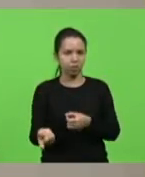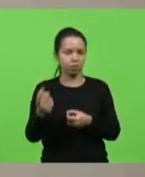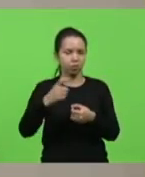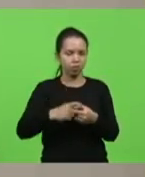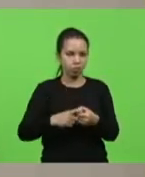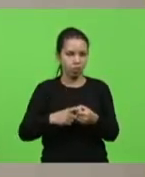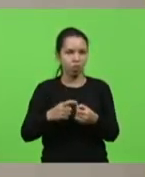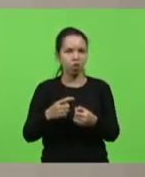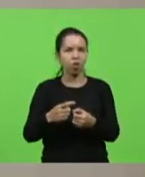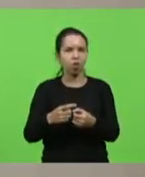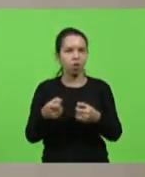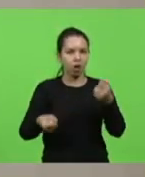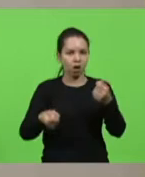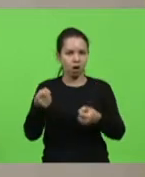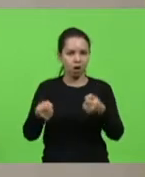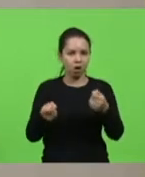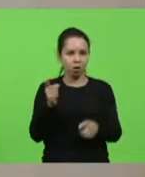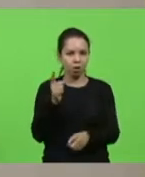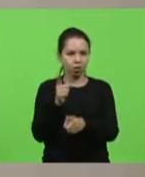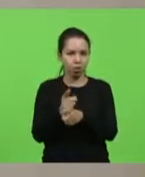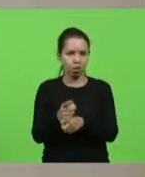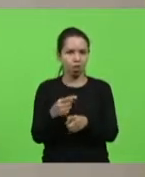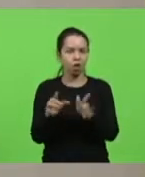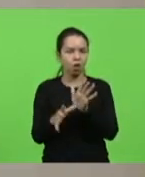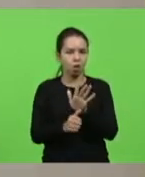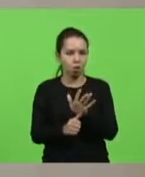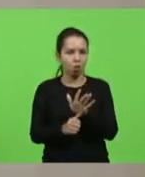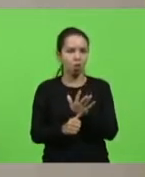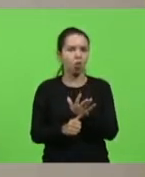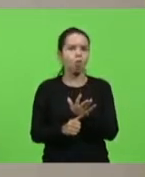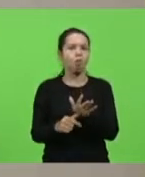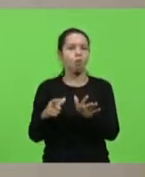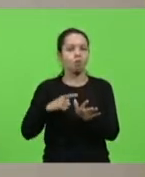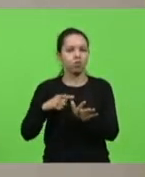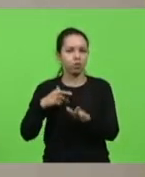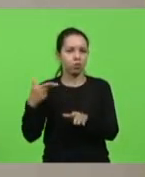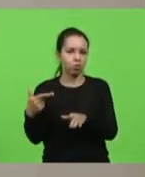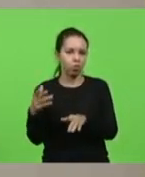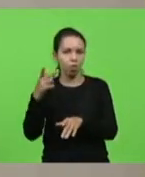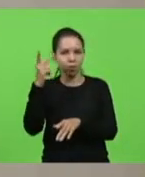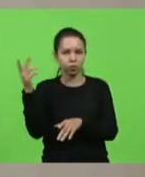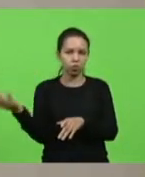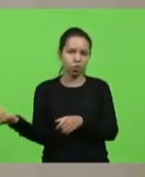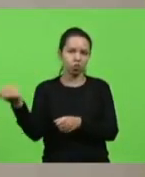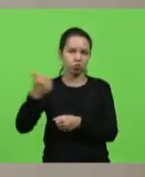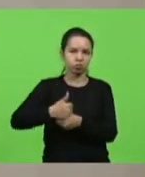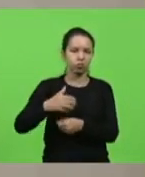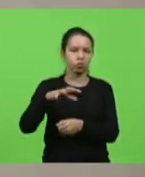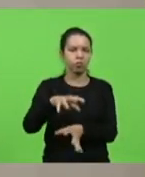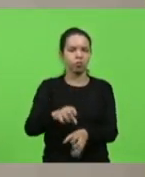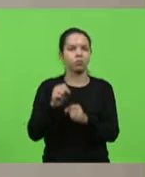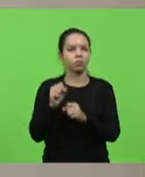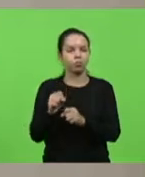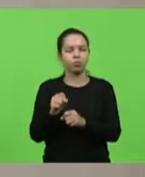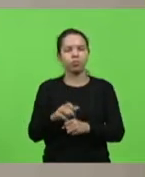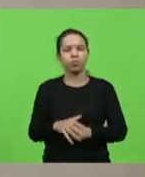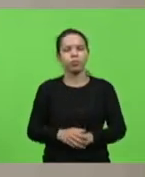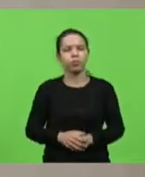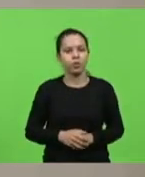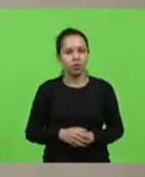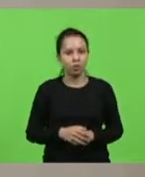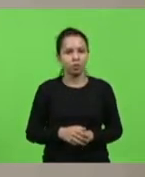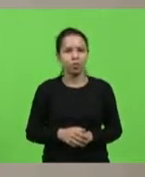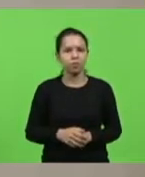oriundo de roubo, furto ou apropriação indébita. Deputados que aprovam, permaneçam como se